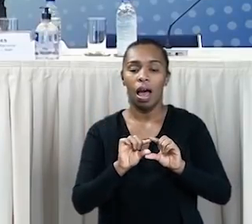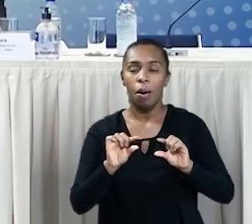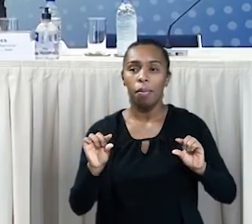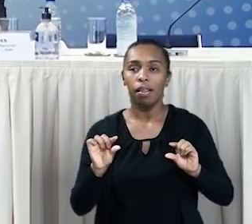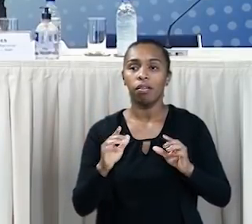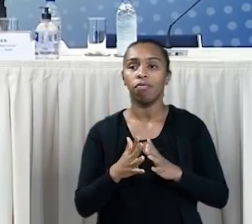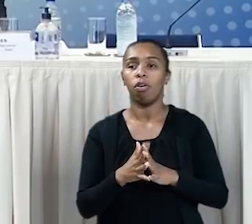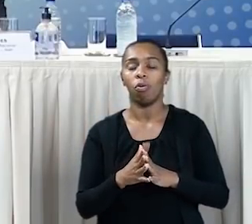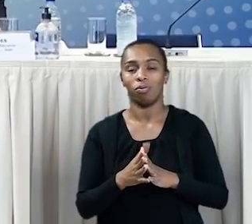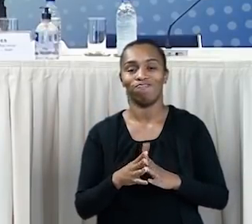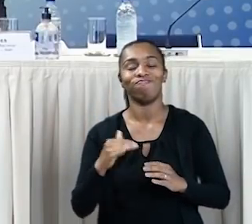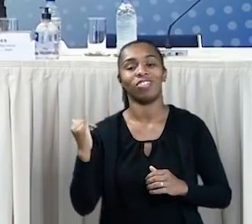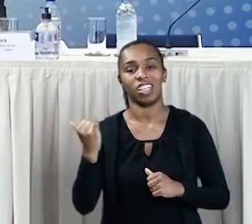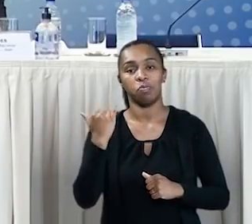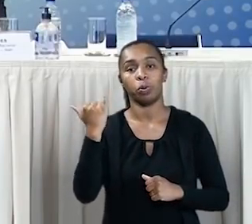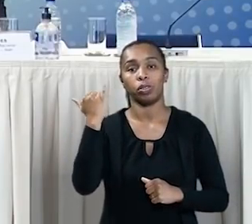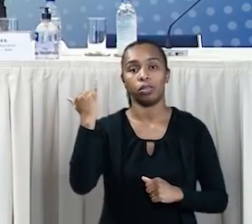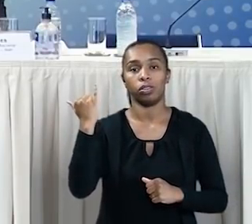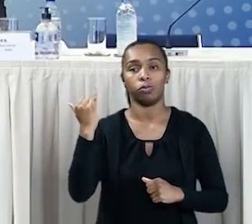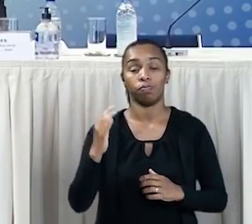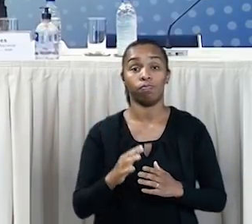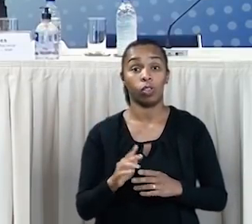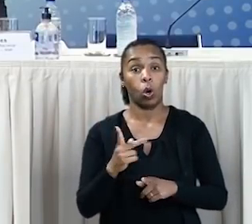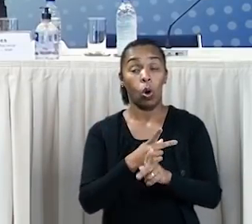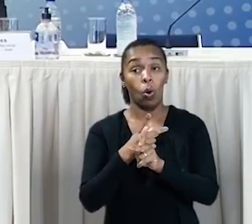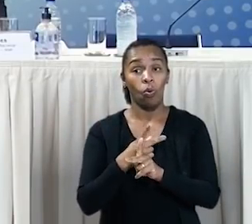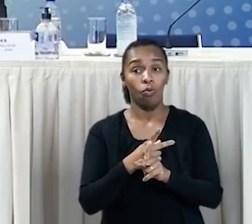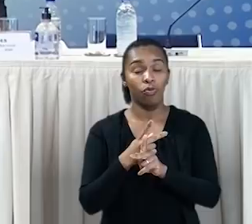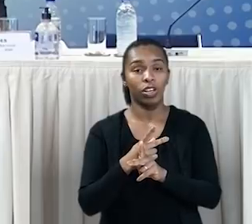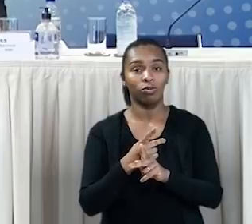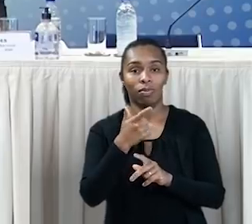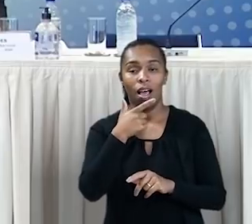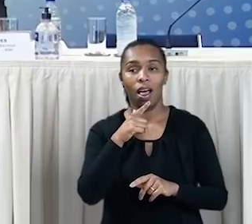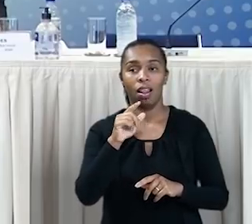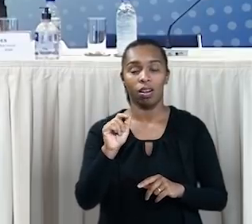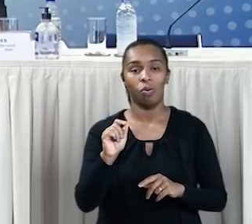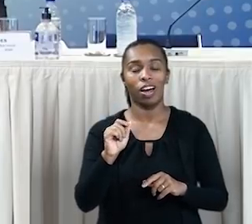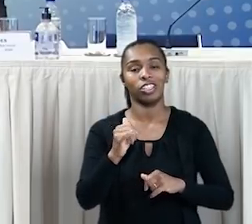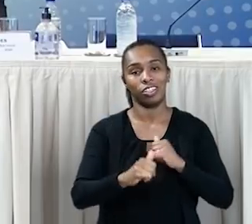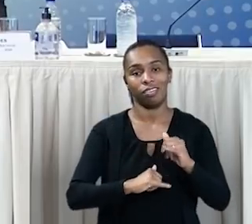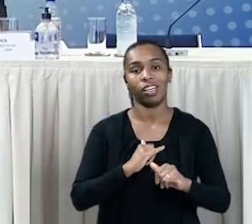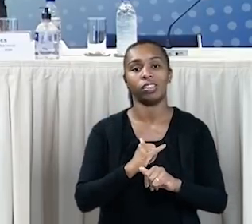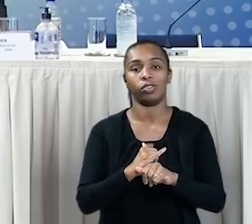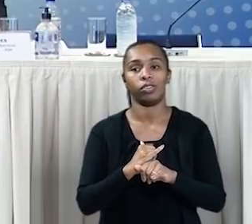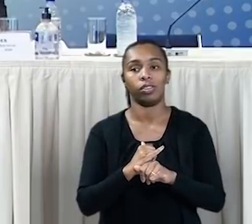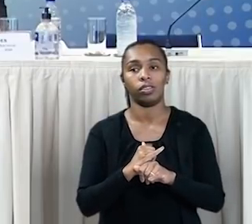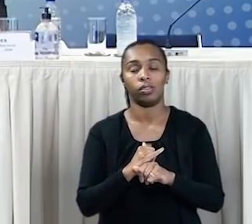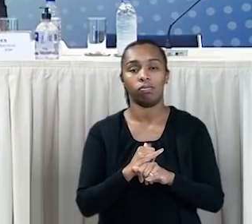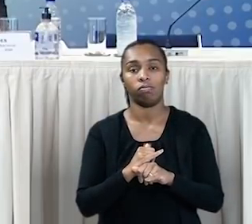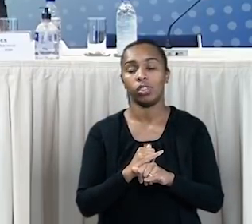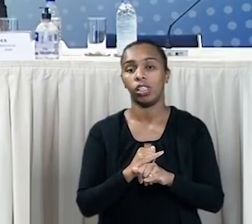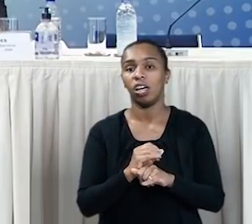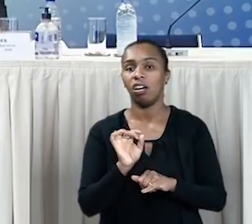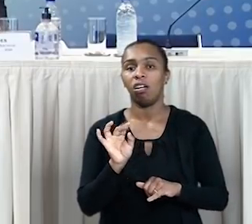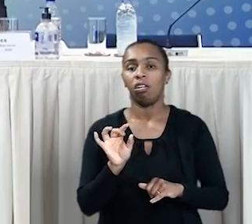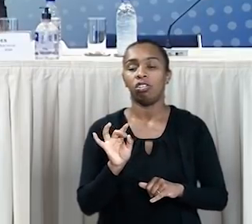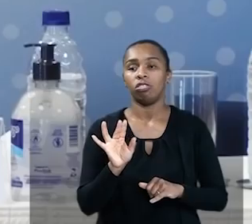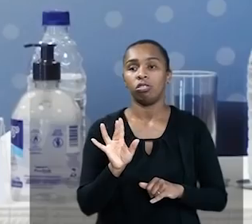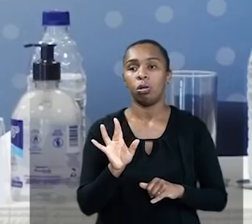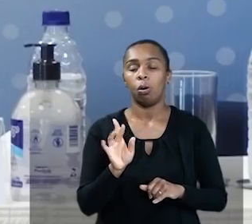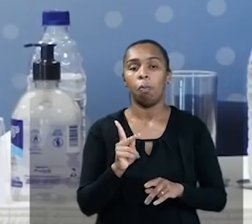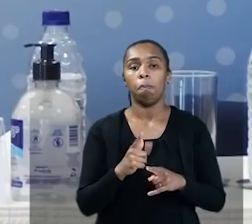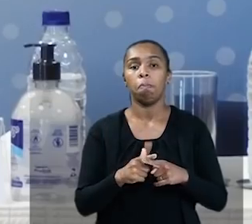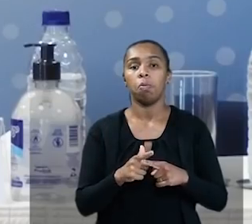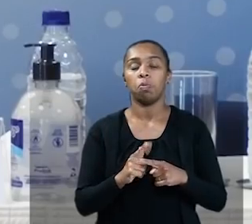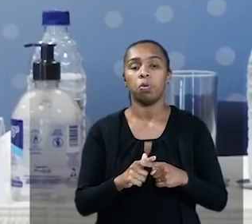essas plataformas é fundamental. O vídeo é a linguagem da internet. E não só